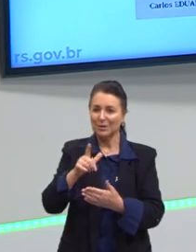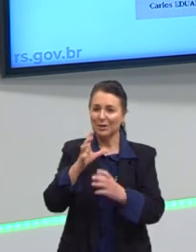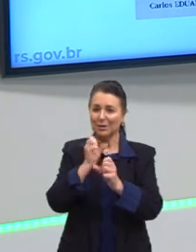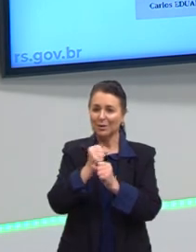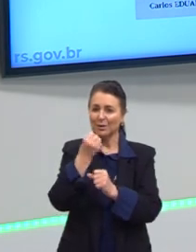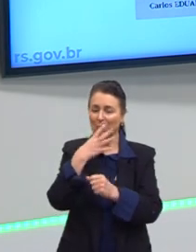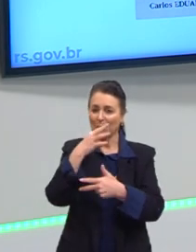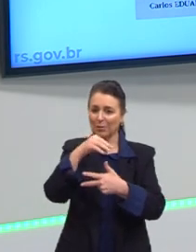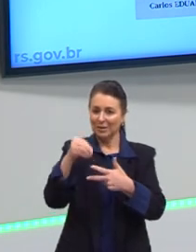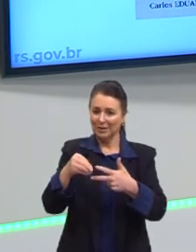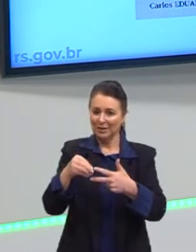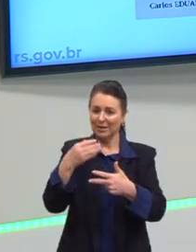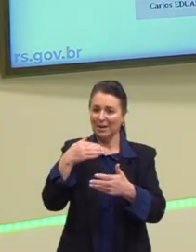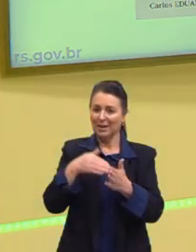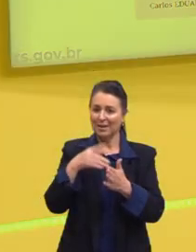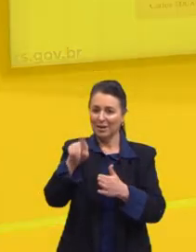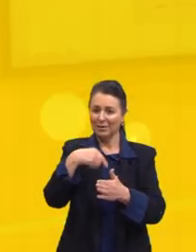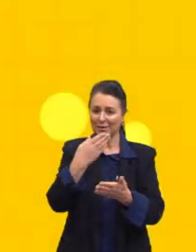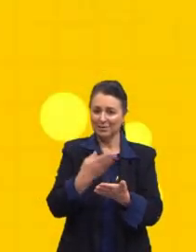a próxima aula. Valeu!